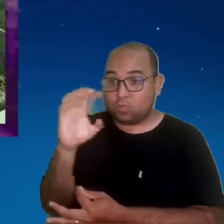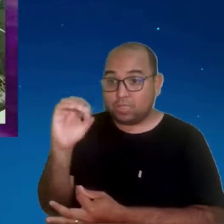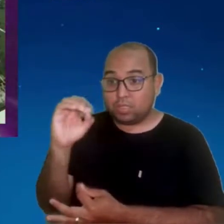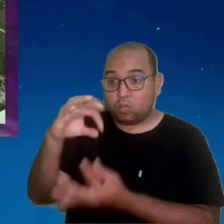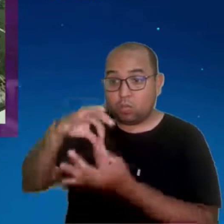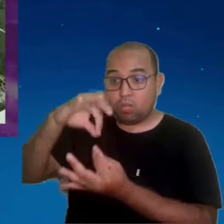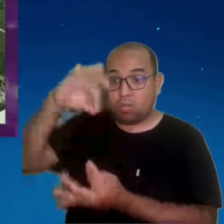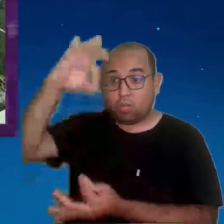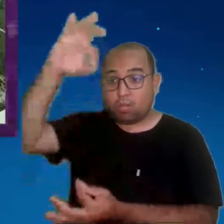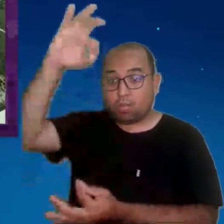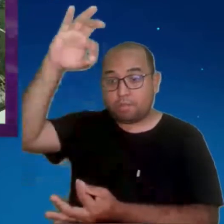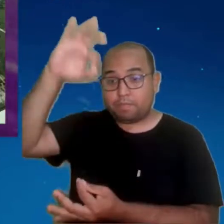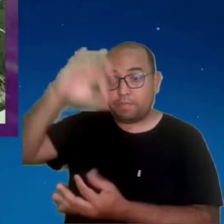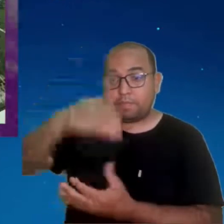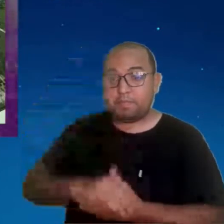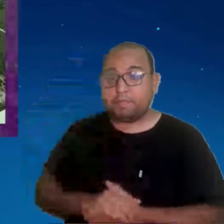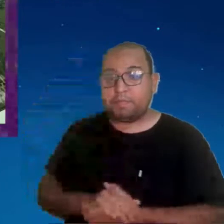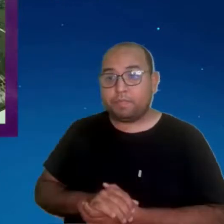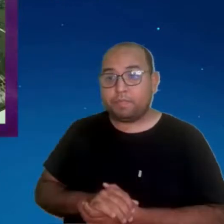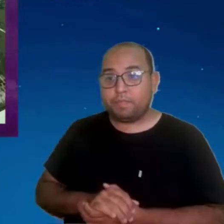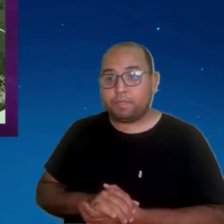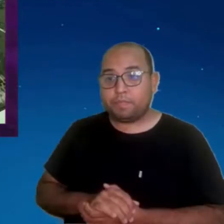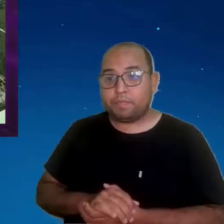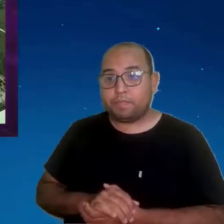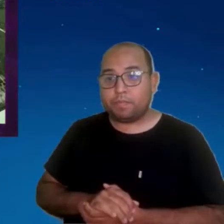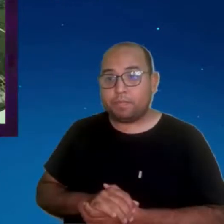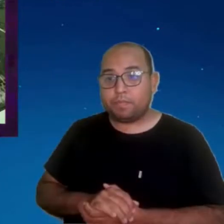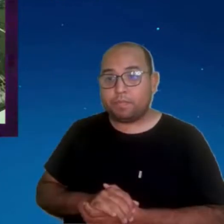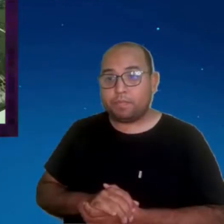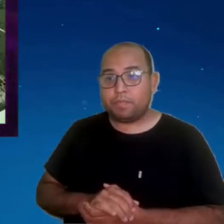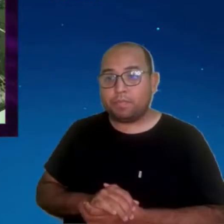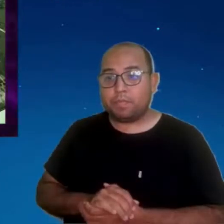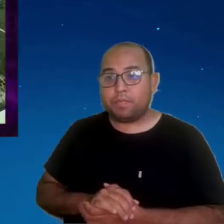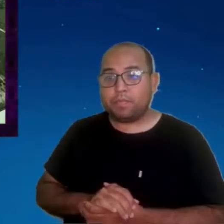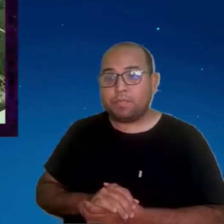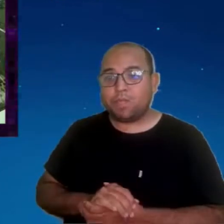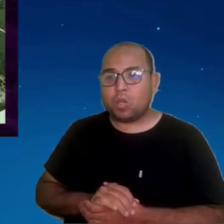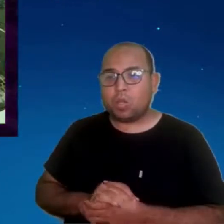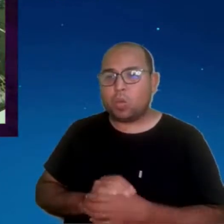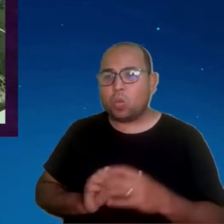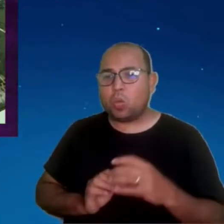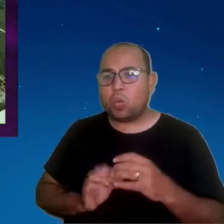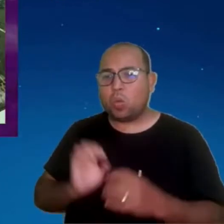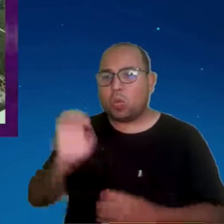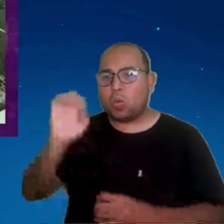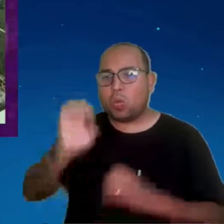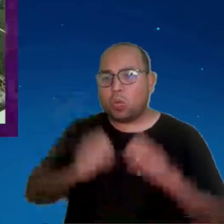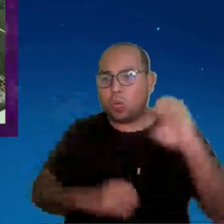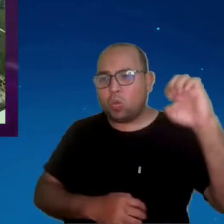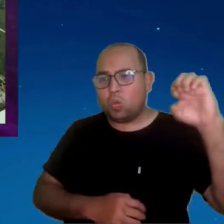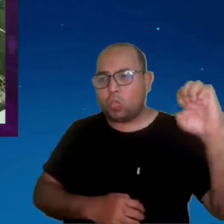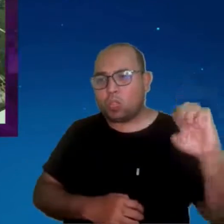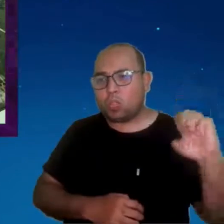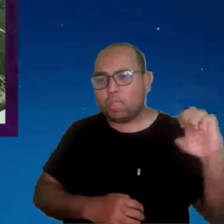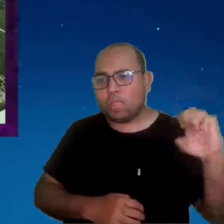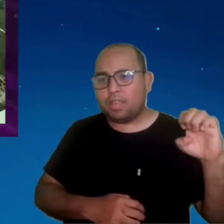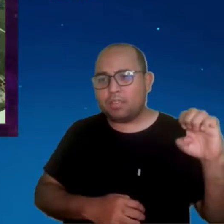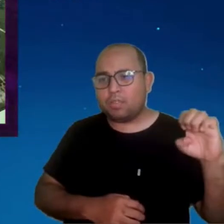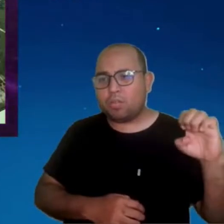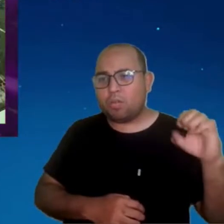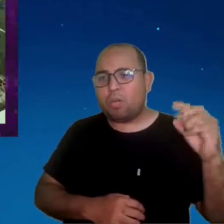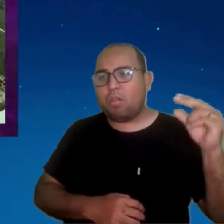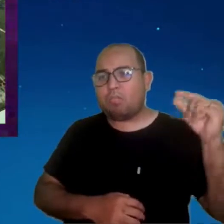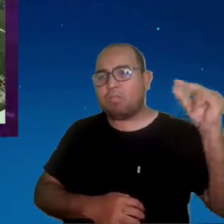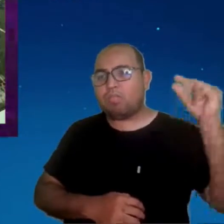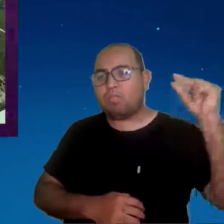esquerdo, é a Dubai Antiga. E esse canto, meu direito aqui, é a Dubai Nova. O